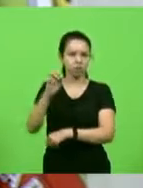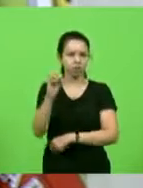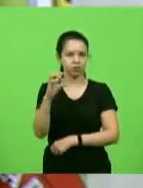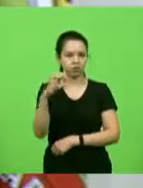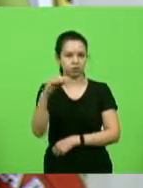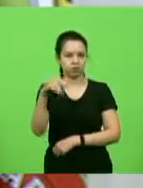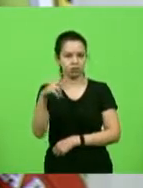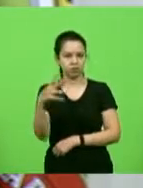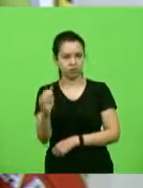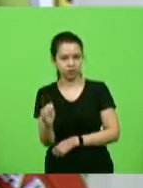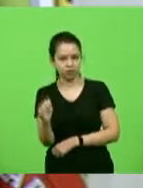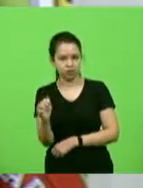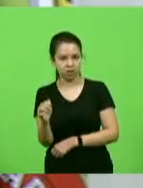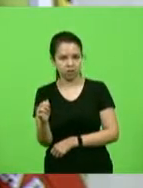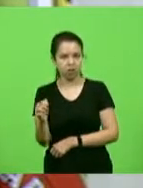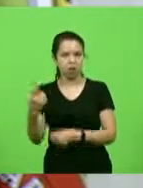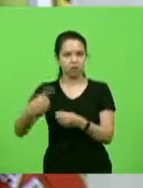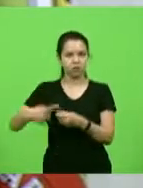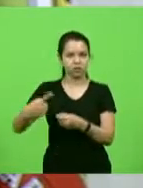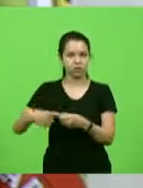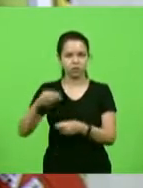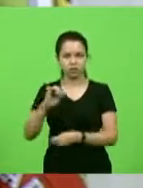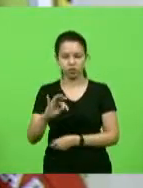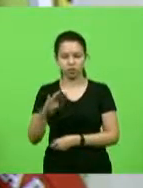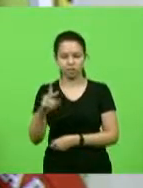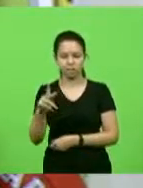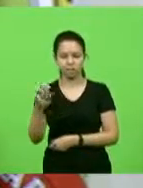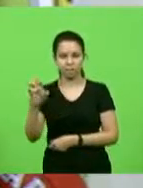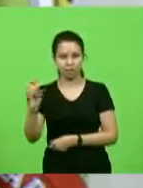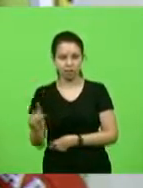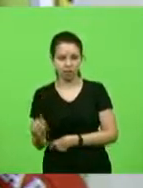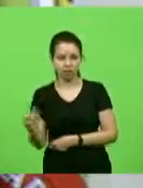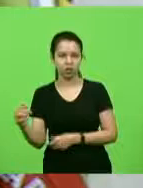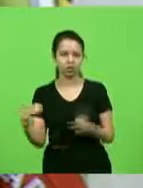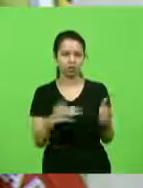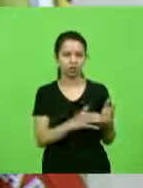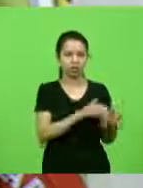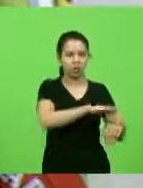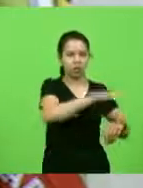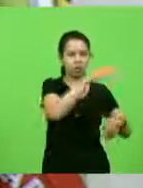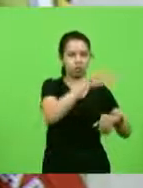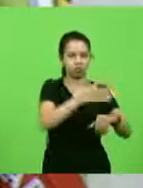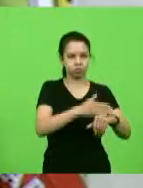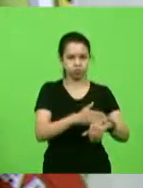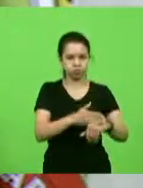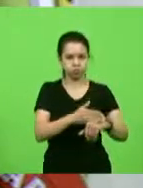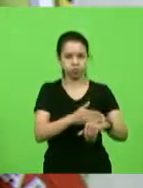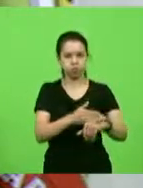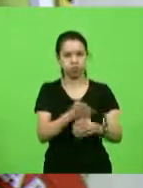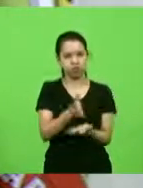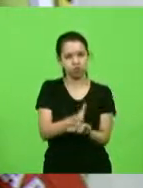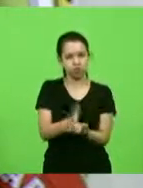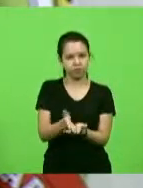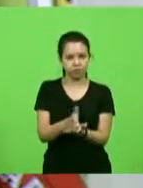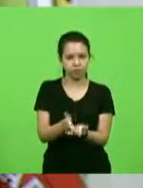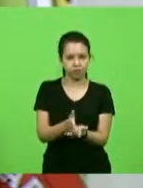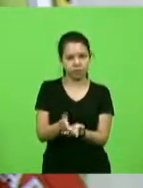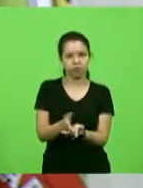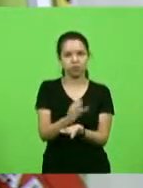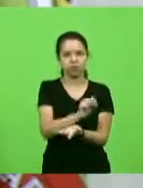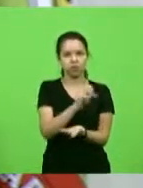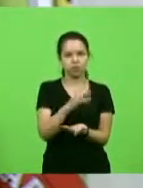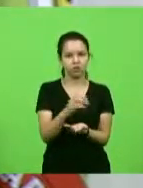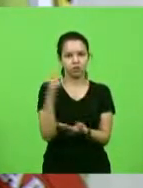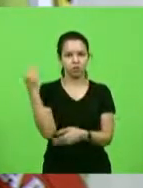Sul até o Alto da Serra, na divisa entre Santa Catarina e Rio Grande do Sul. Eu